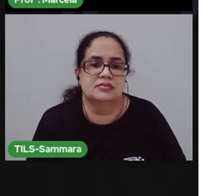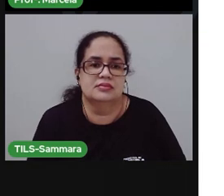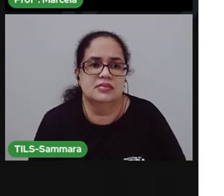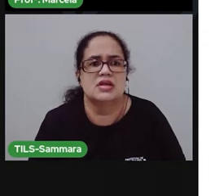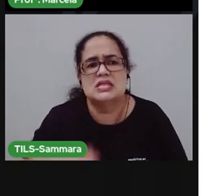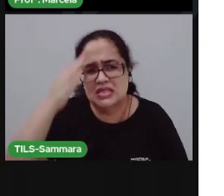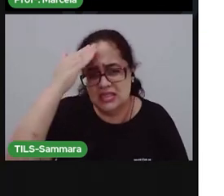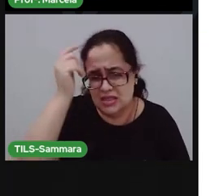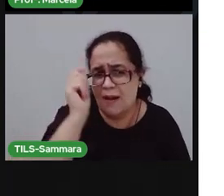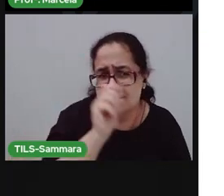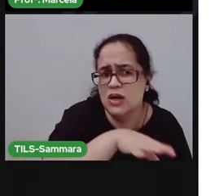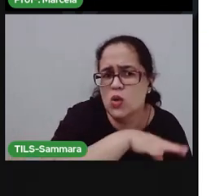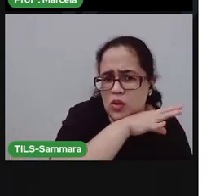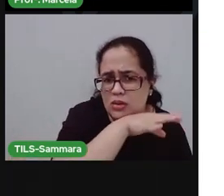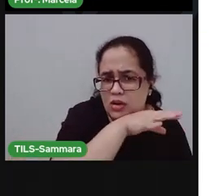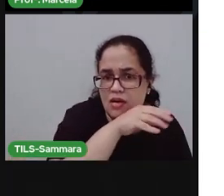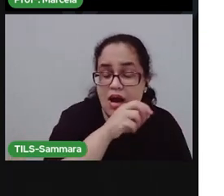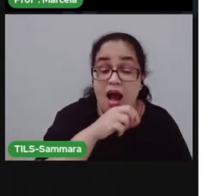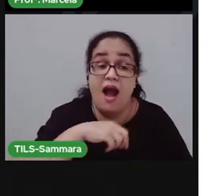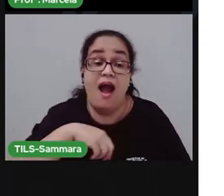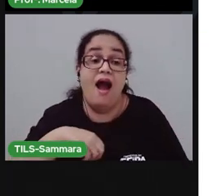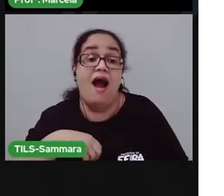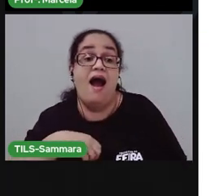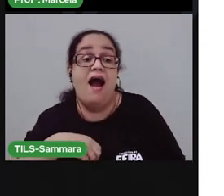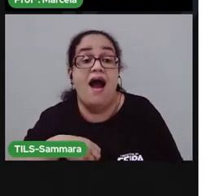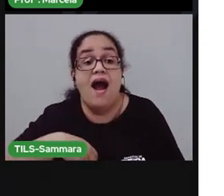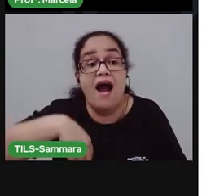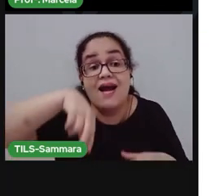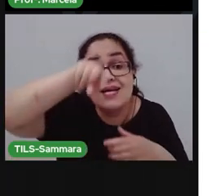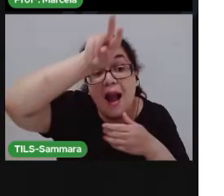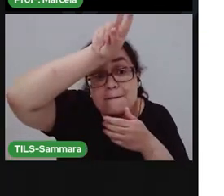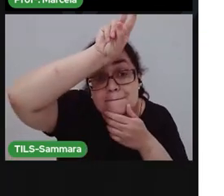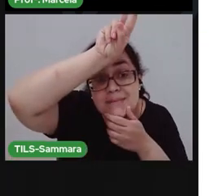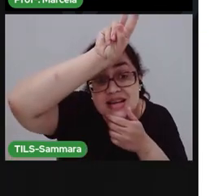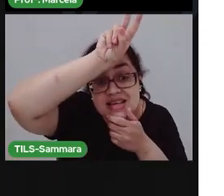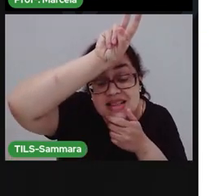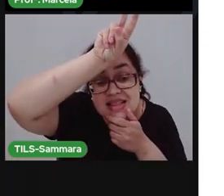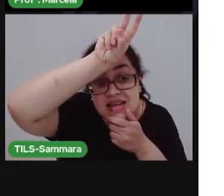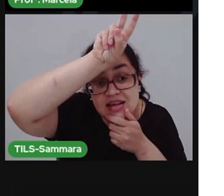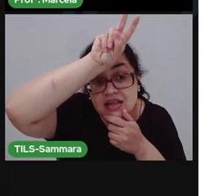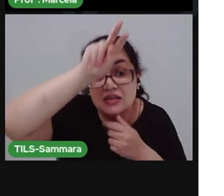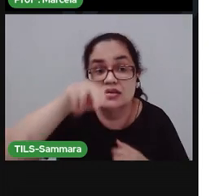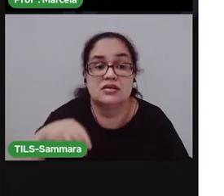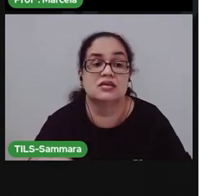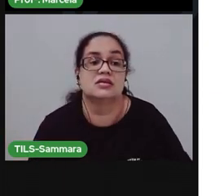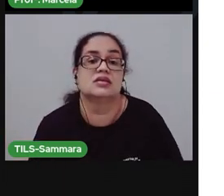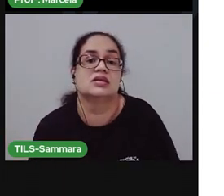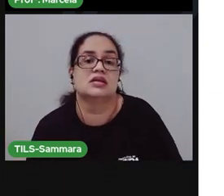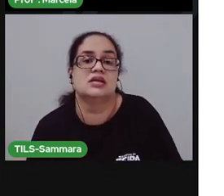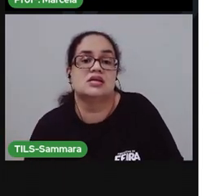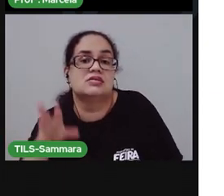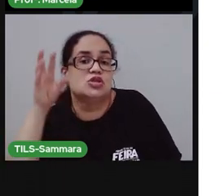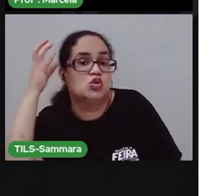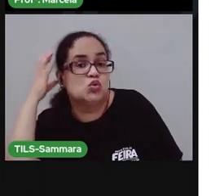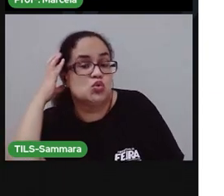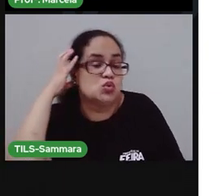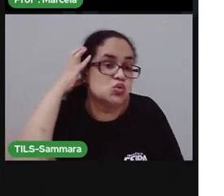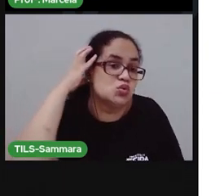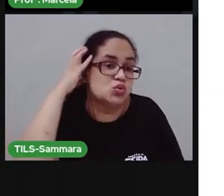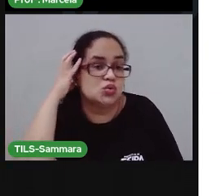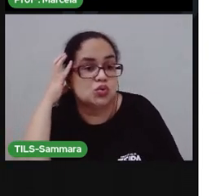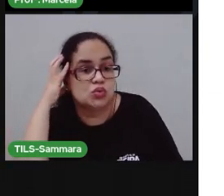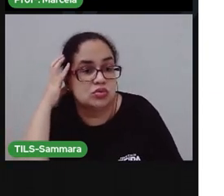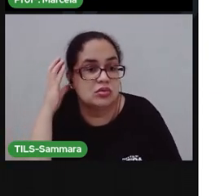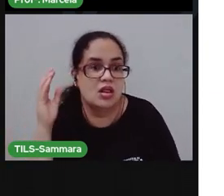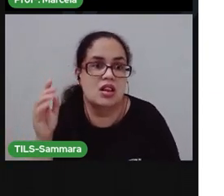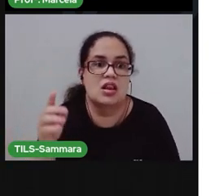Sabe que animal era esse? A cabrita. Ela faz esse som. E aí